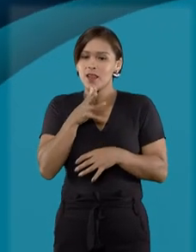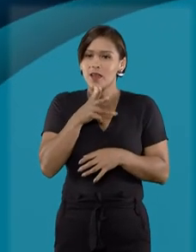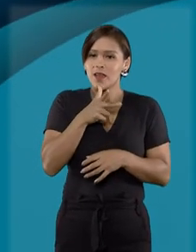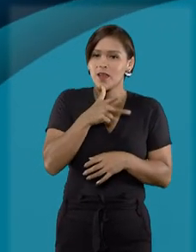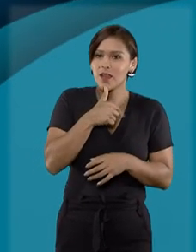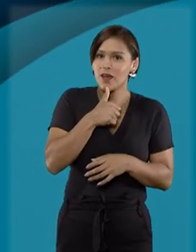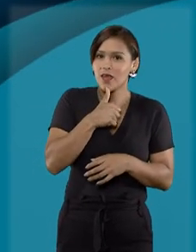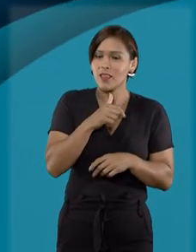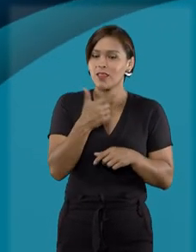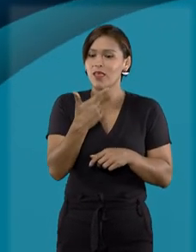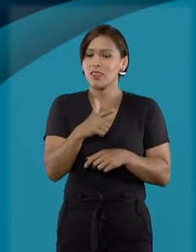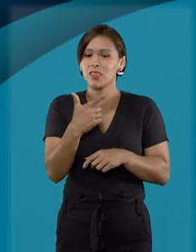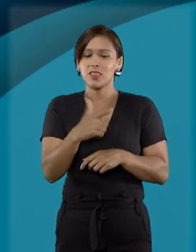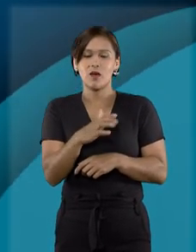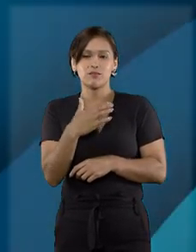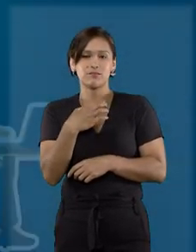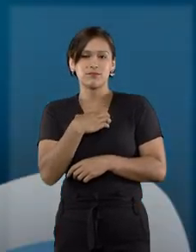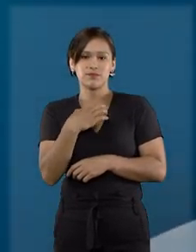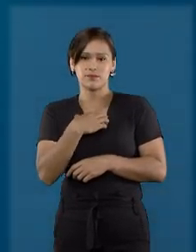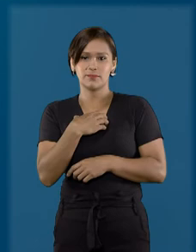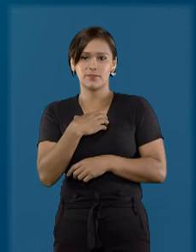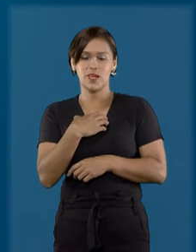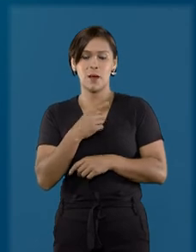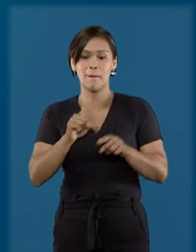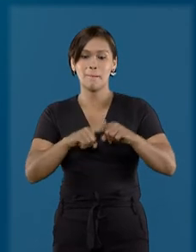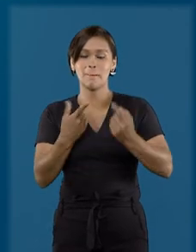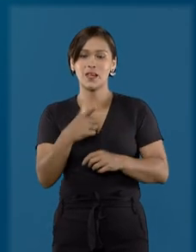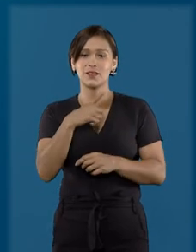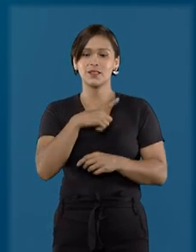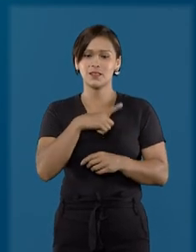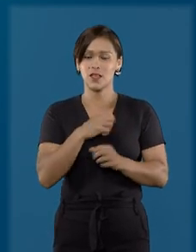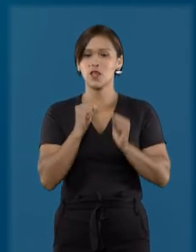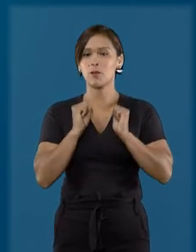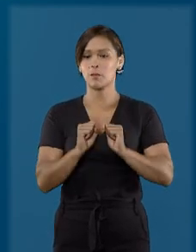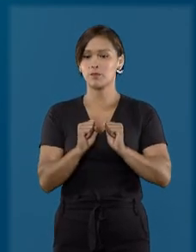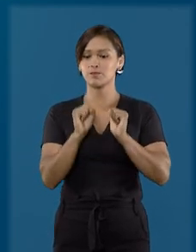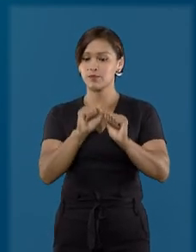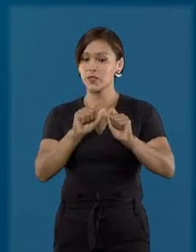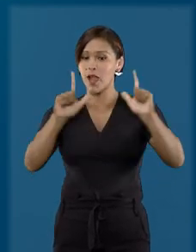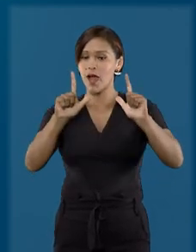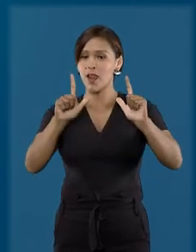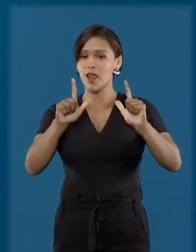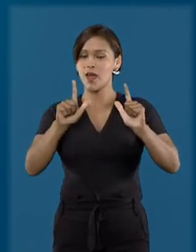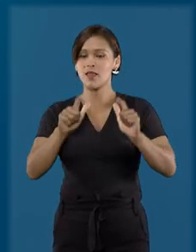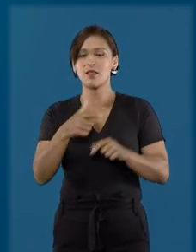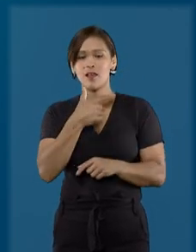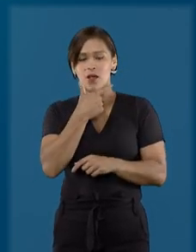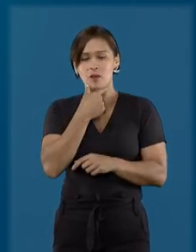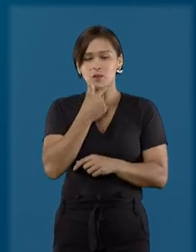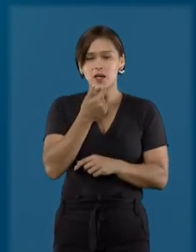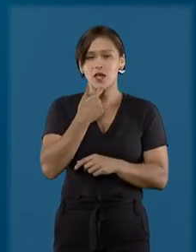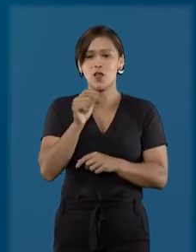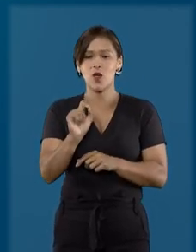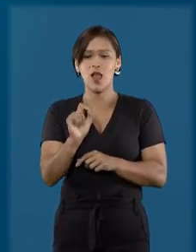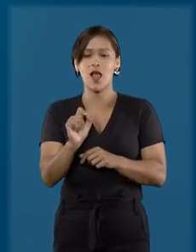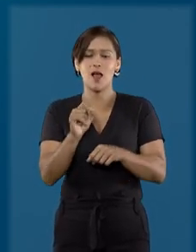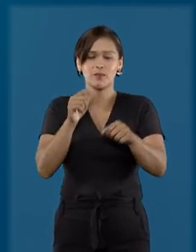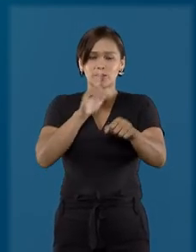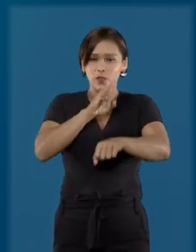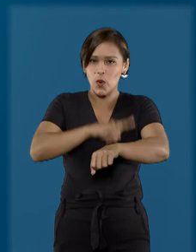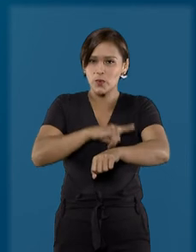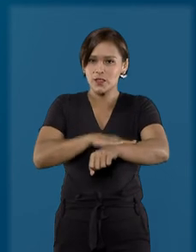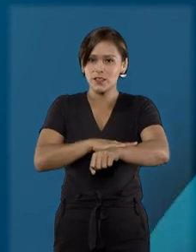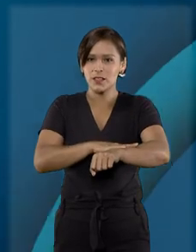lenta e assintomática. Mas existem situações que podem servir de alerta, principalmente com relação à